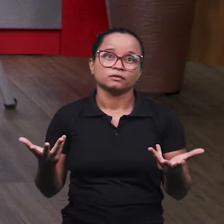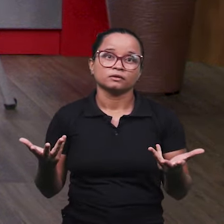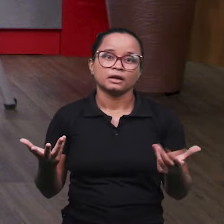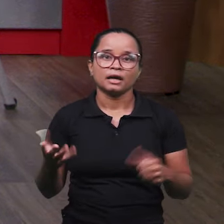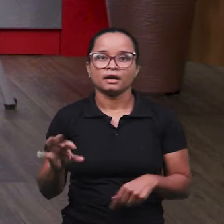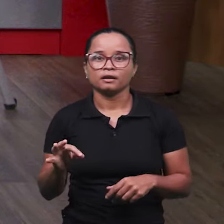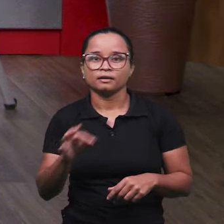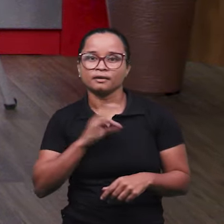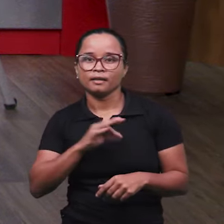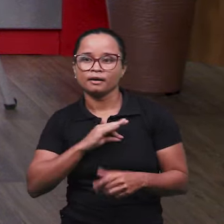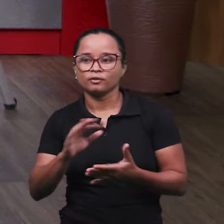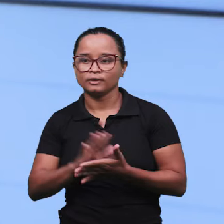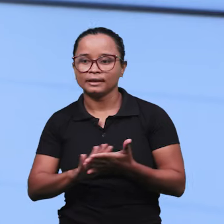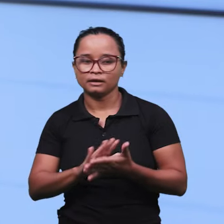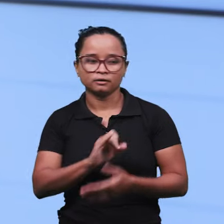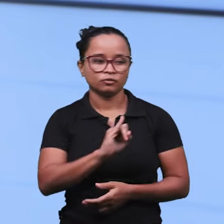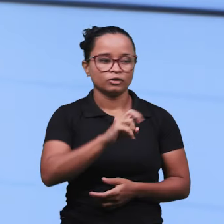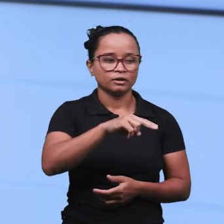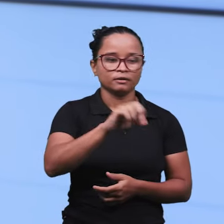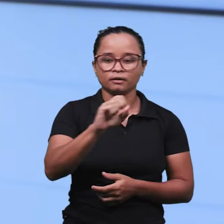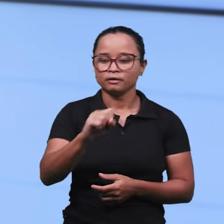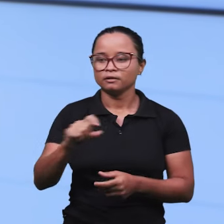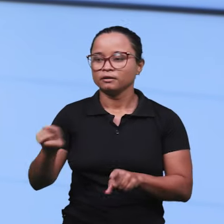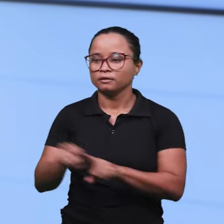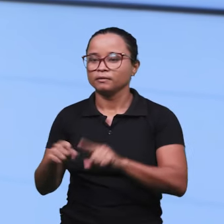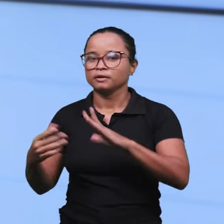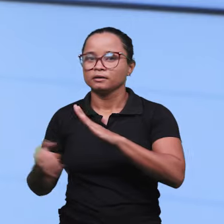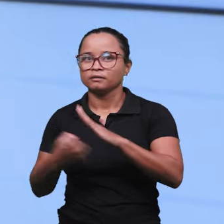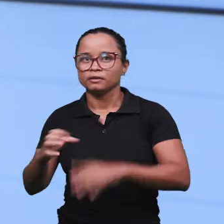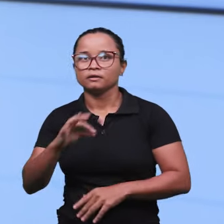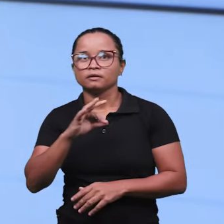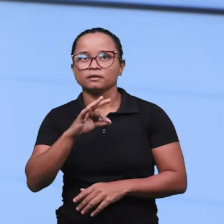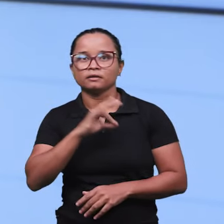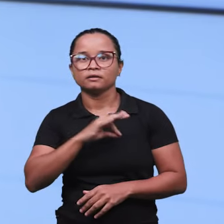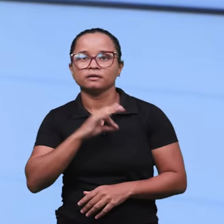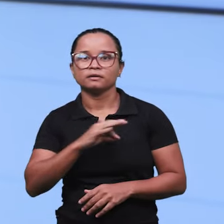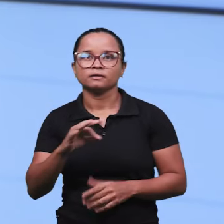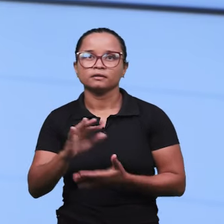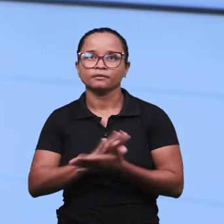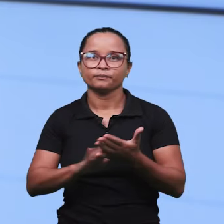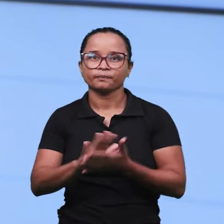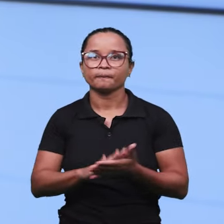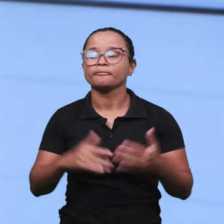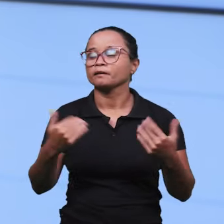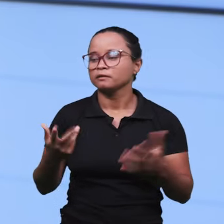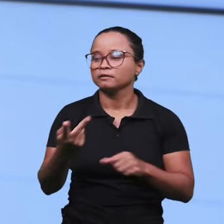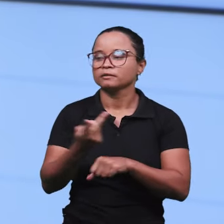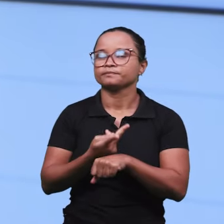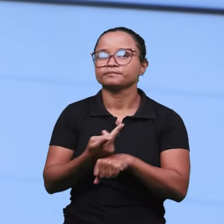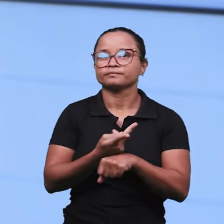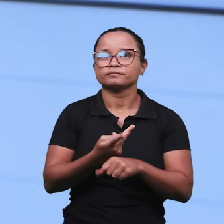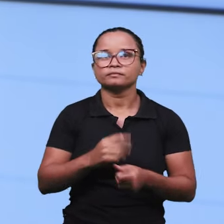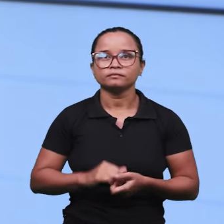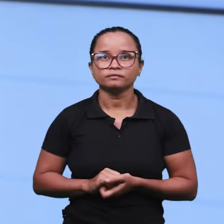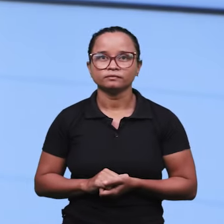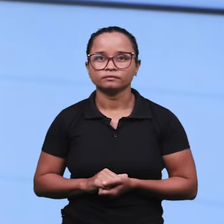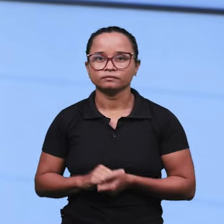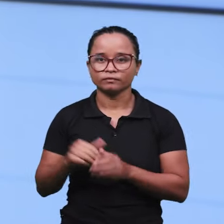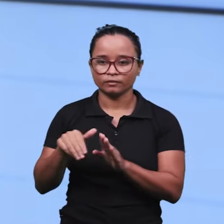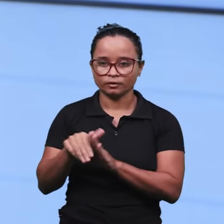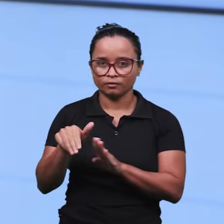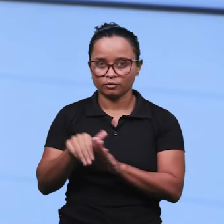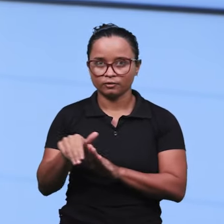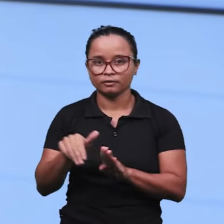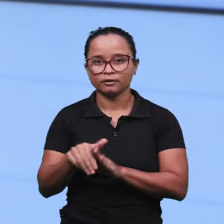tanto do órgão do INSS quanto da empresa, e é onde ele tem que procurar realmente tanto uma